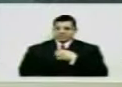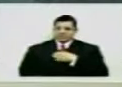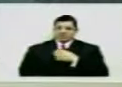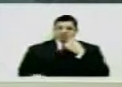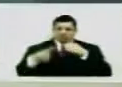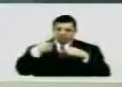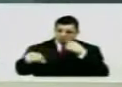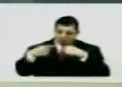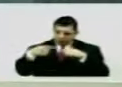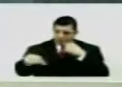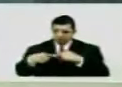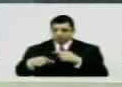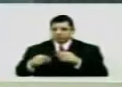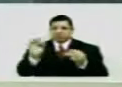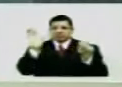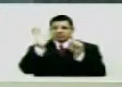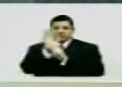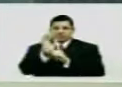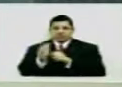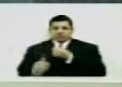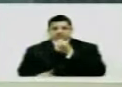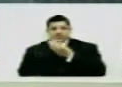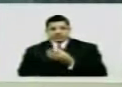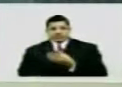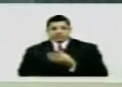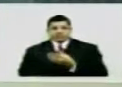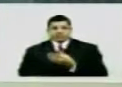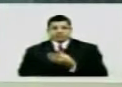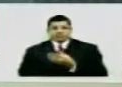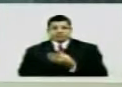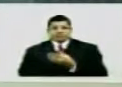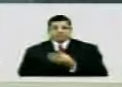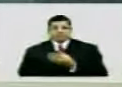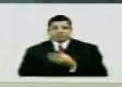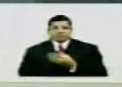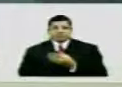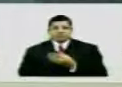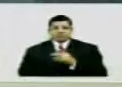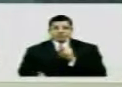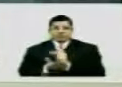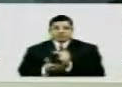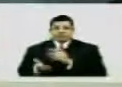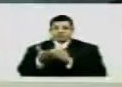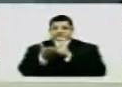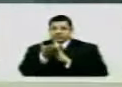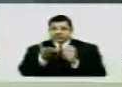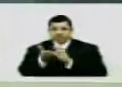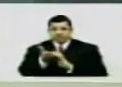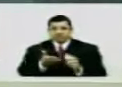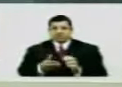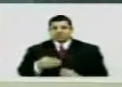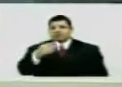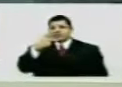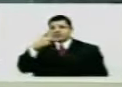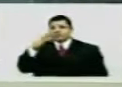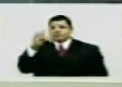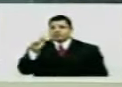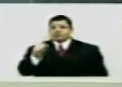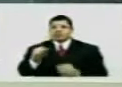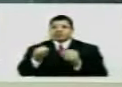das disputas do tráfico Portanto A Secretaria de Segurança Pública